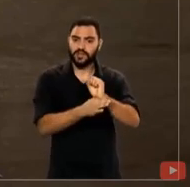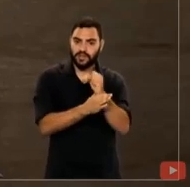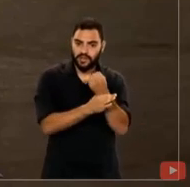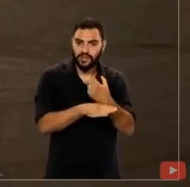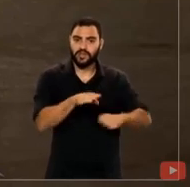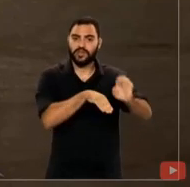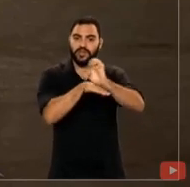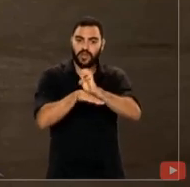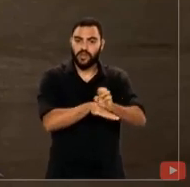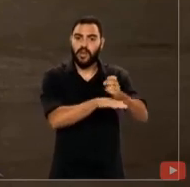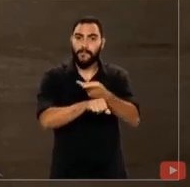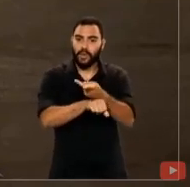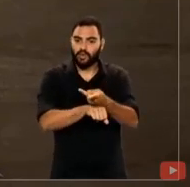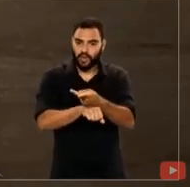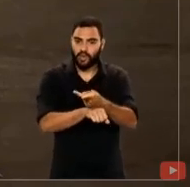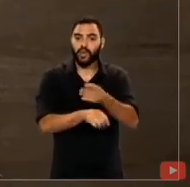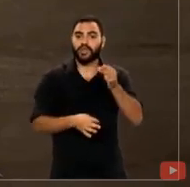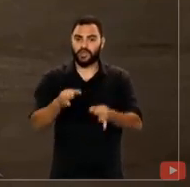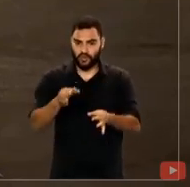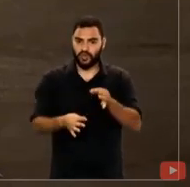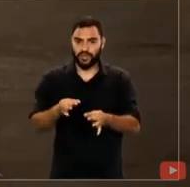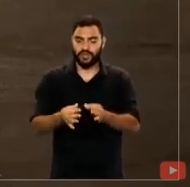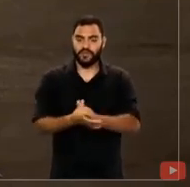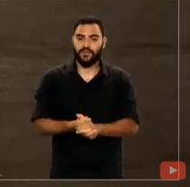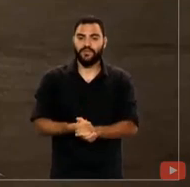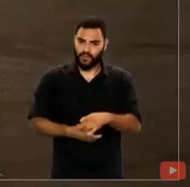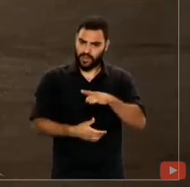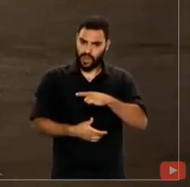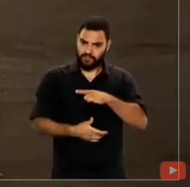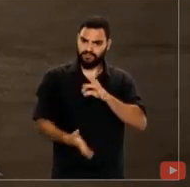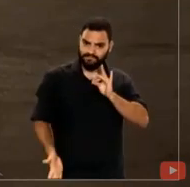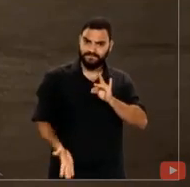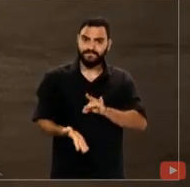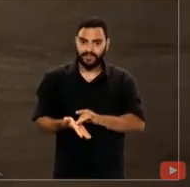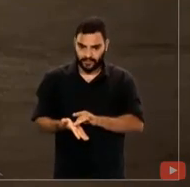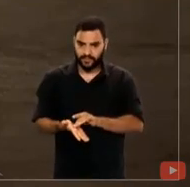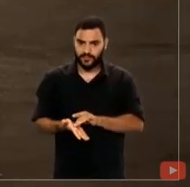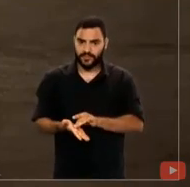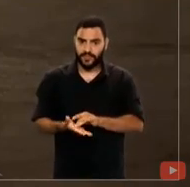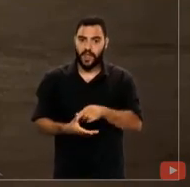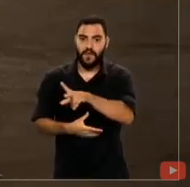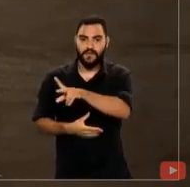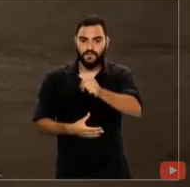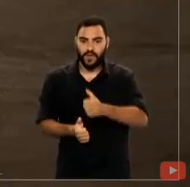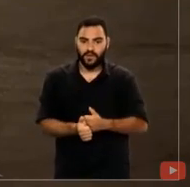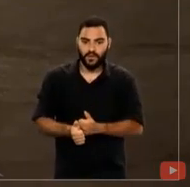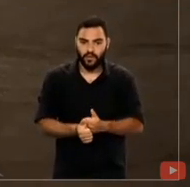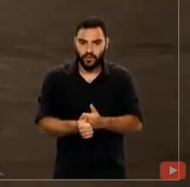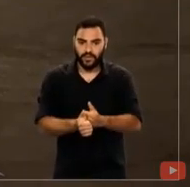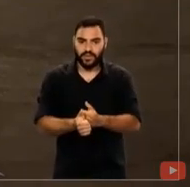Procuradores-Gerais de Justiça. Temos convicção de que V. Exª conduzirá esta Corte da